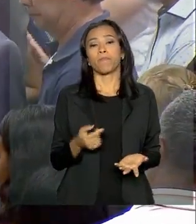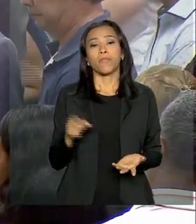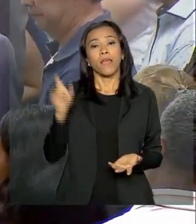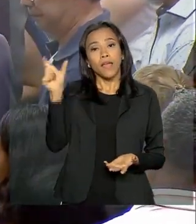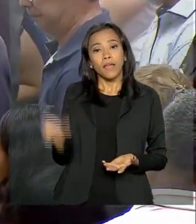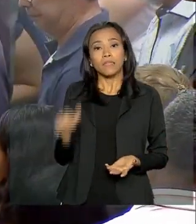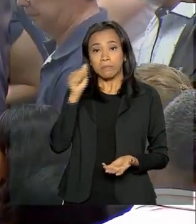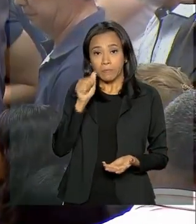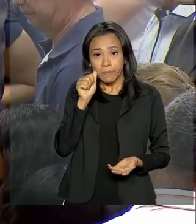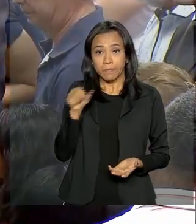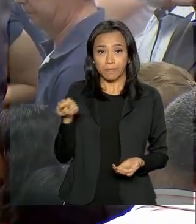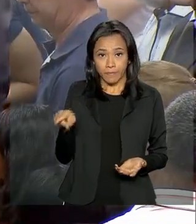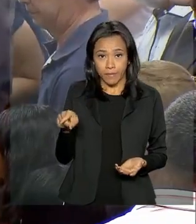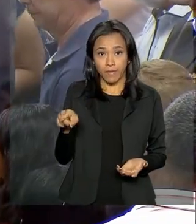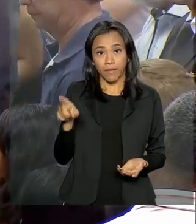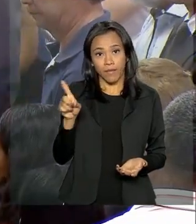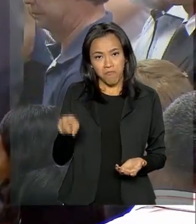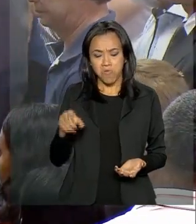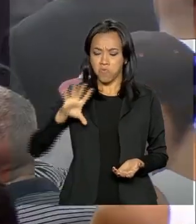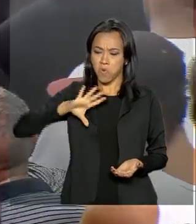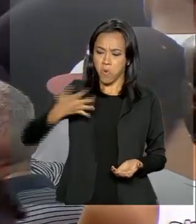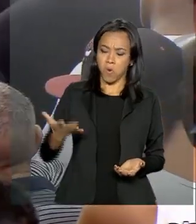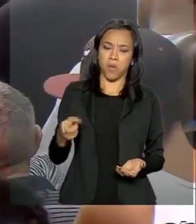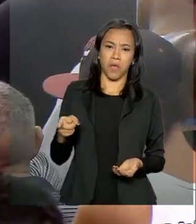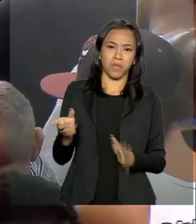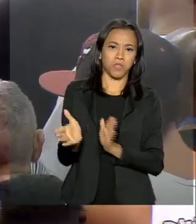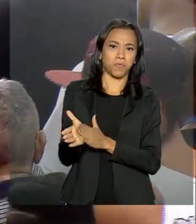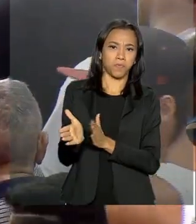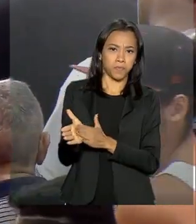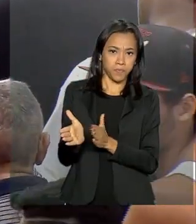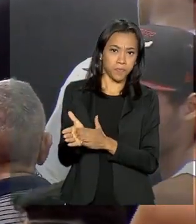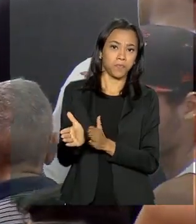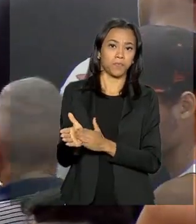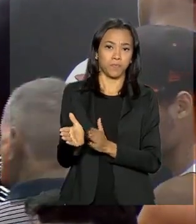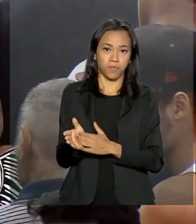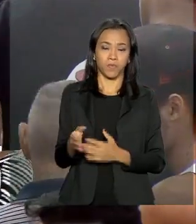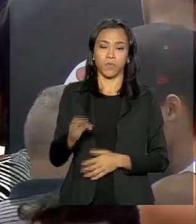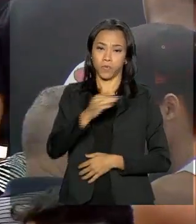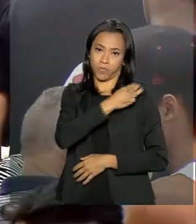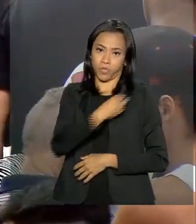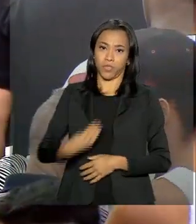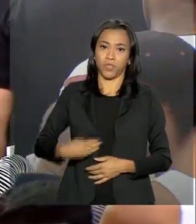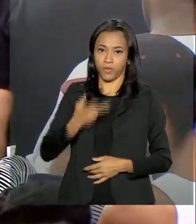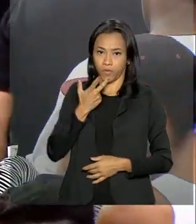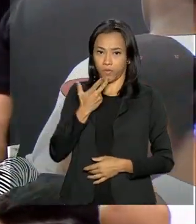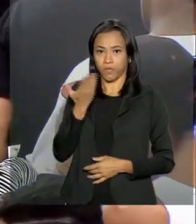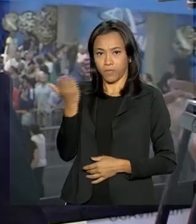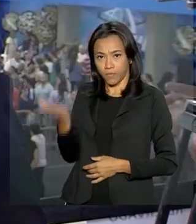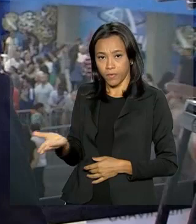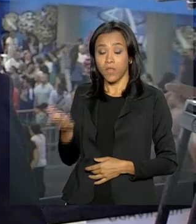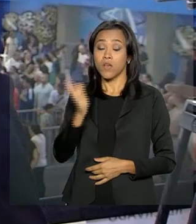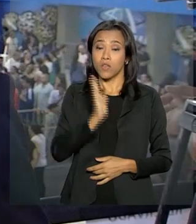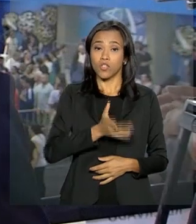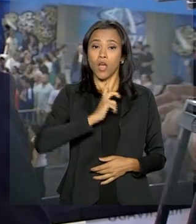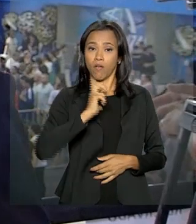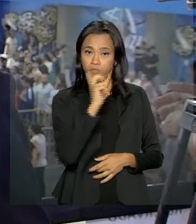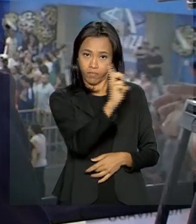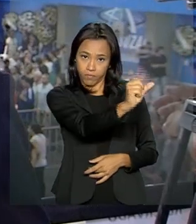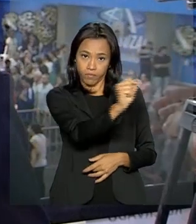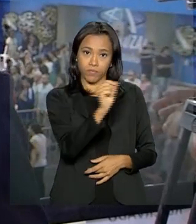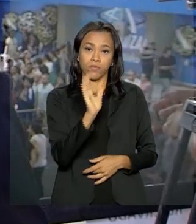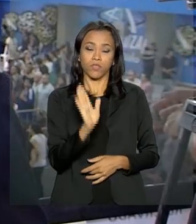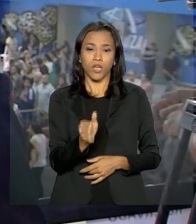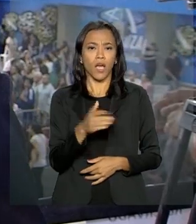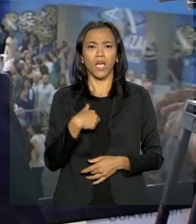cumprimentada pela coragem pelo ministro Vélez Rodrigues. Ele já deixou aqui o ginásio e não